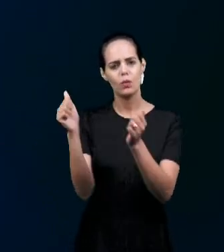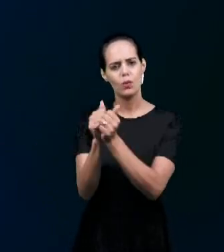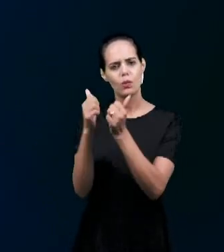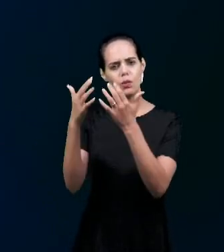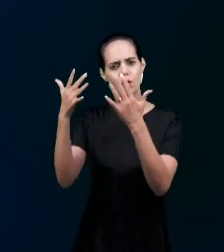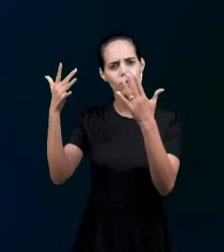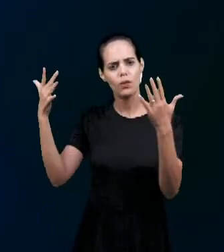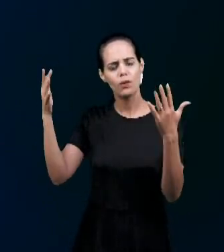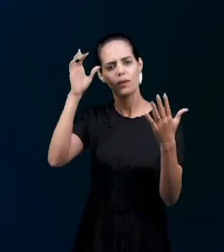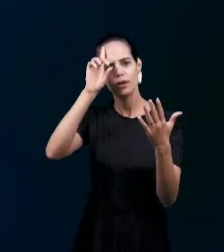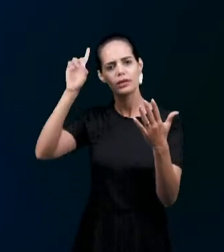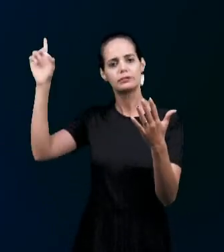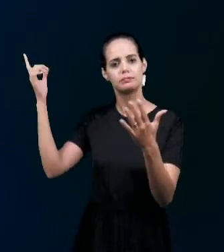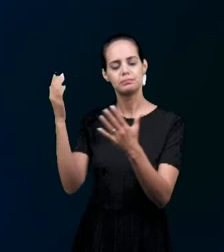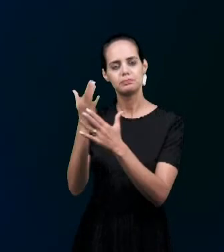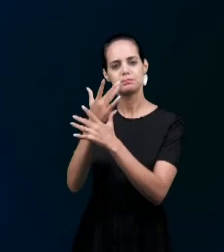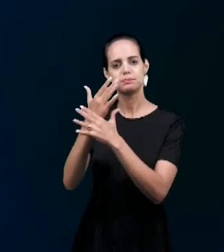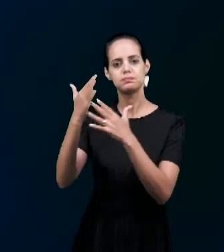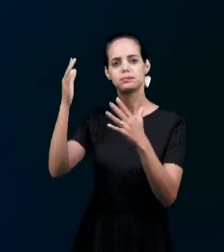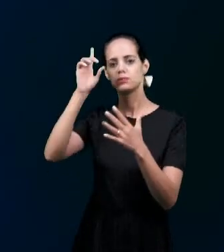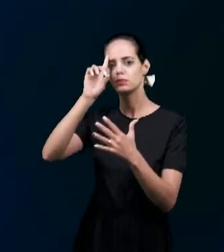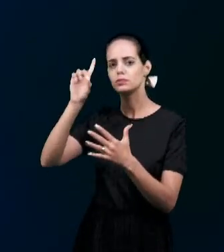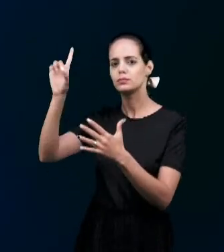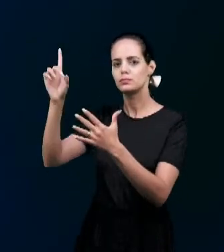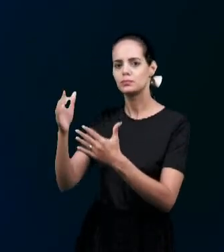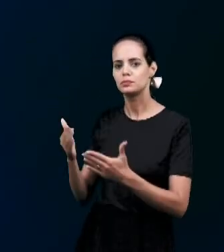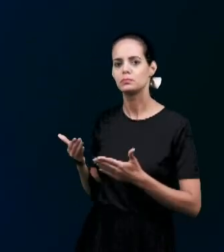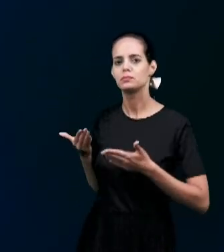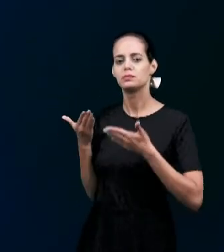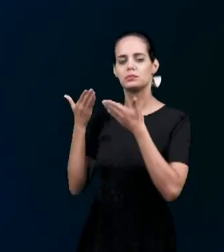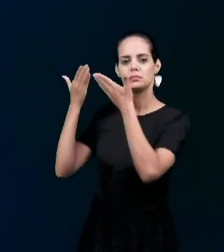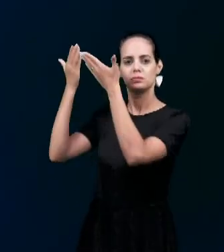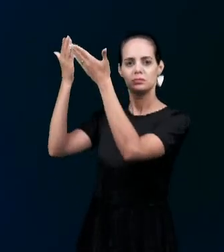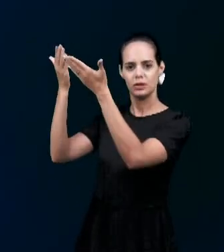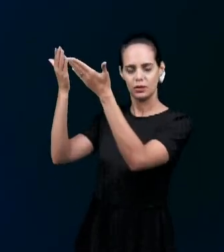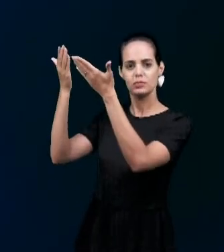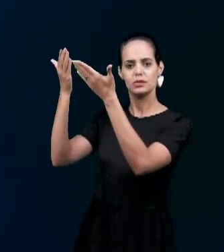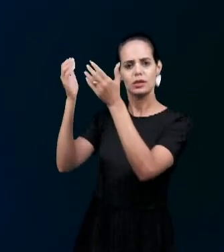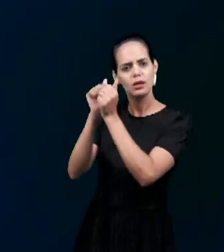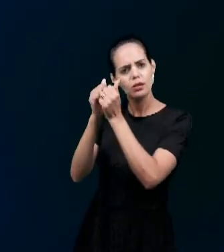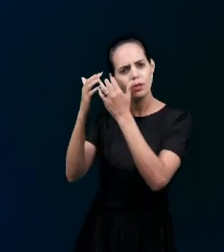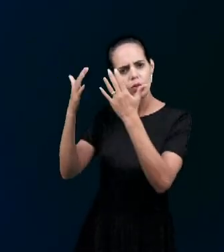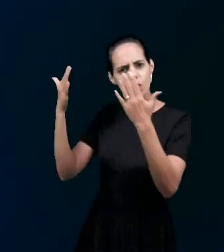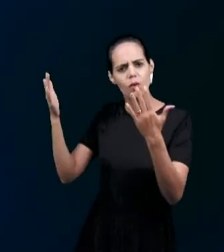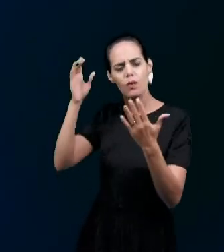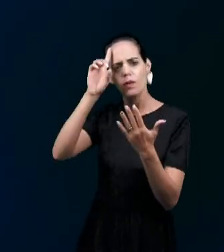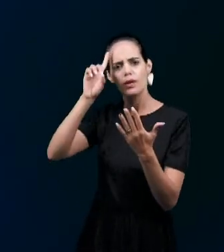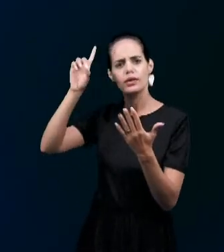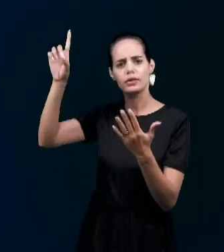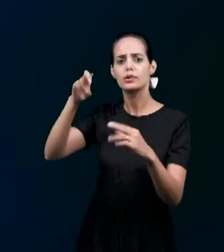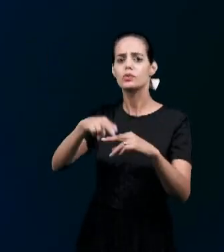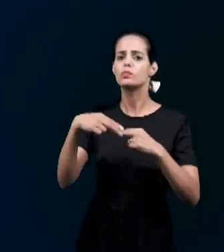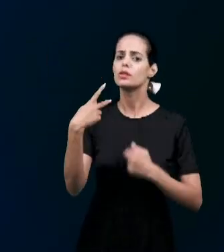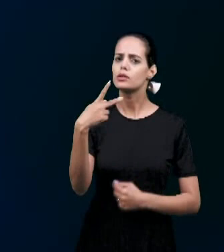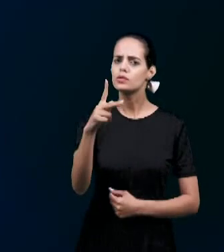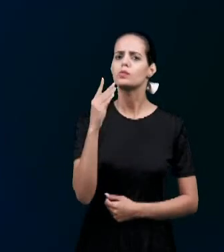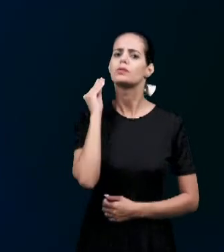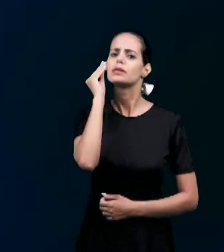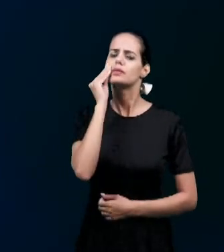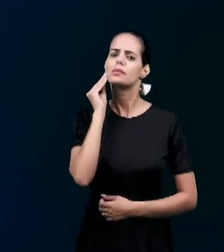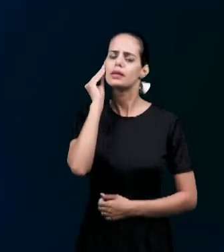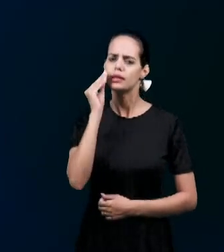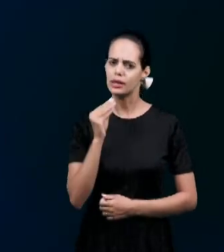Deus É como Requer A nossa pergunta Dê glória A Deus Pela sua experiência Com esses